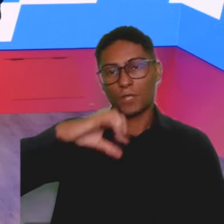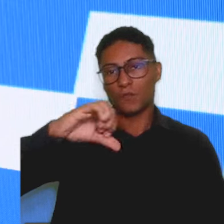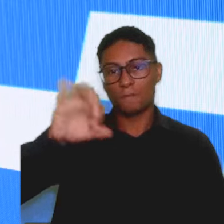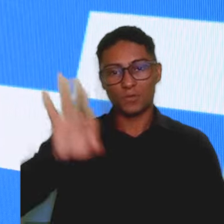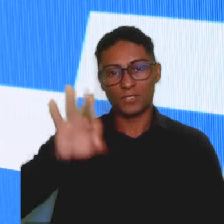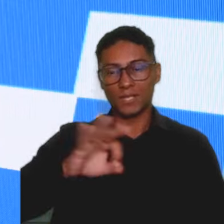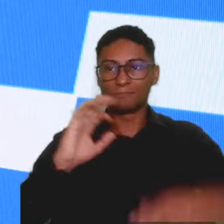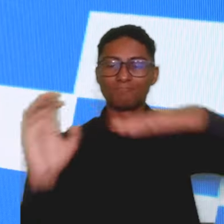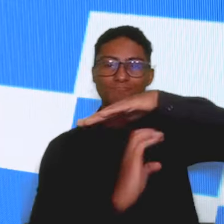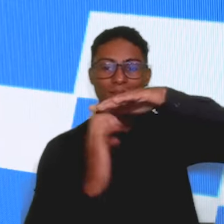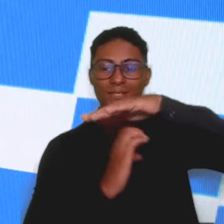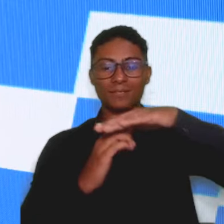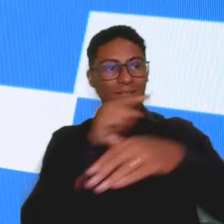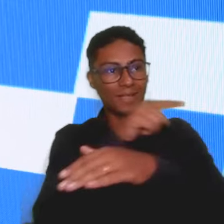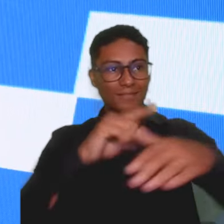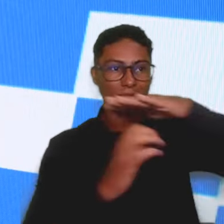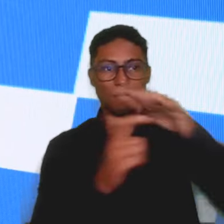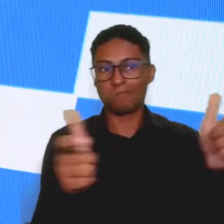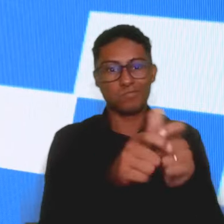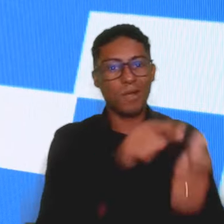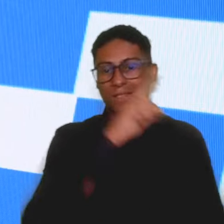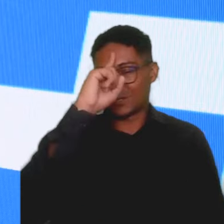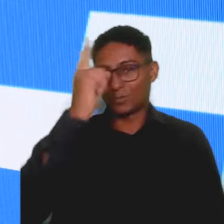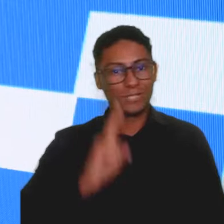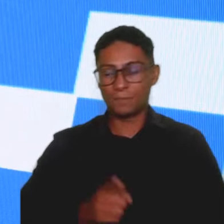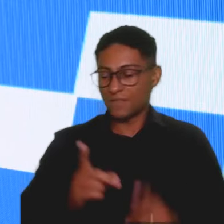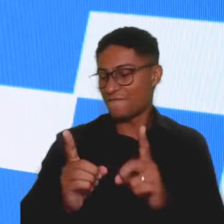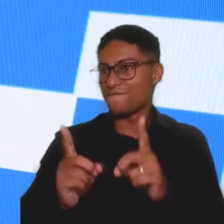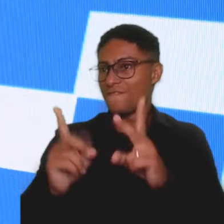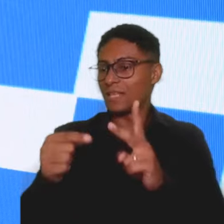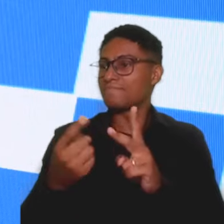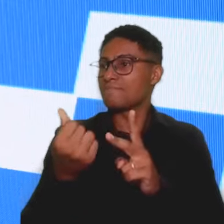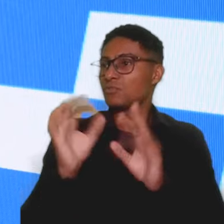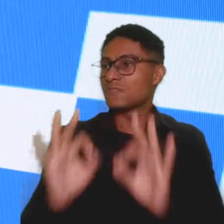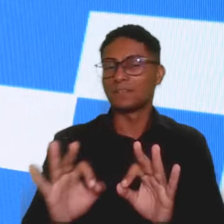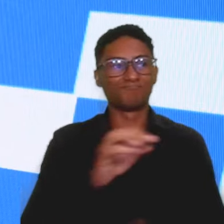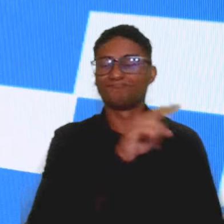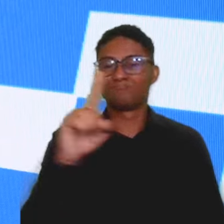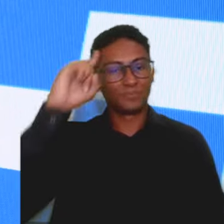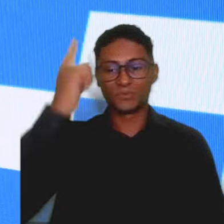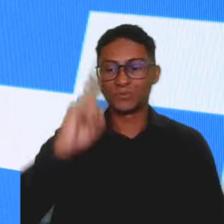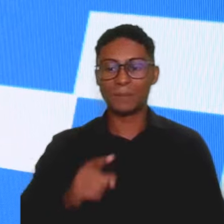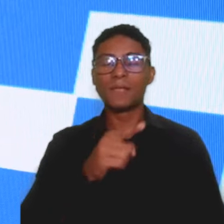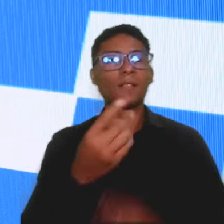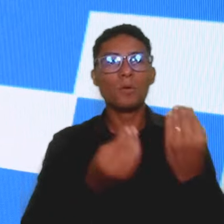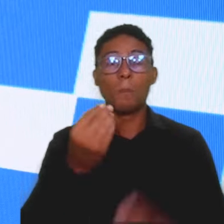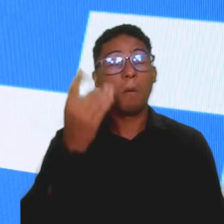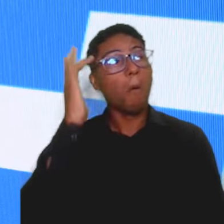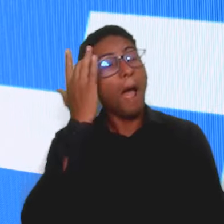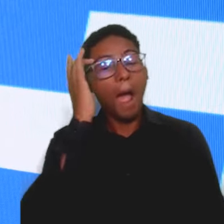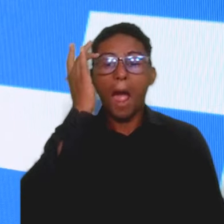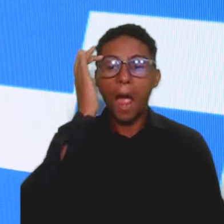empresas, principalmente das micro e pequenas empresas, não sabem calcular o seu preço de venda. Normalmente, se faz o puro achismo,